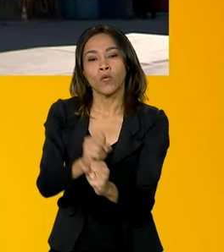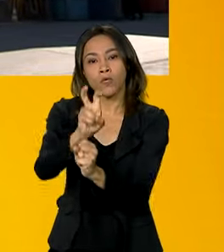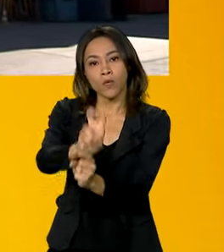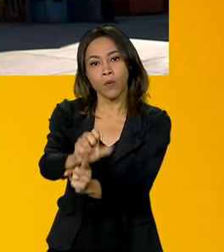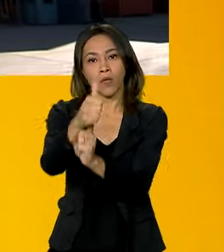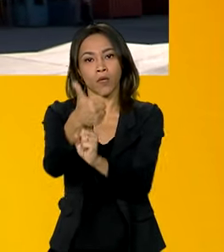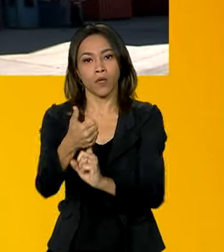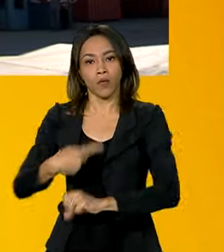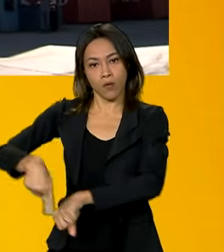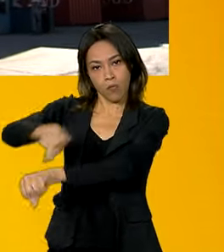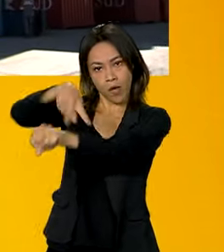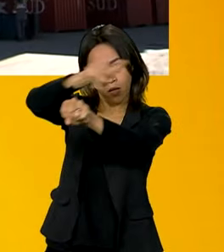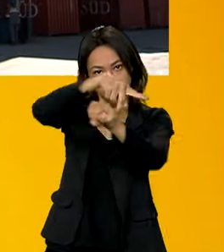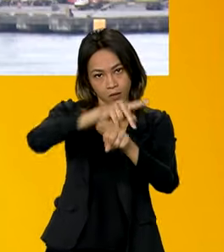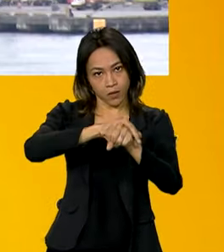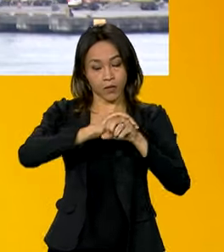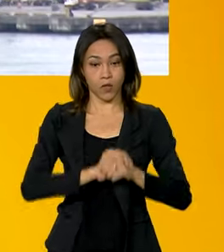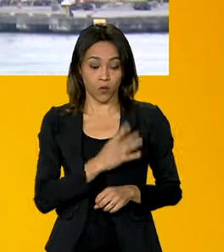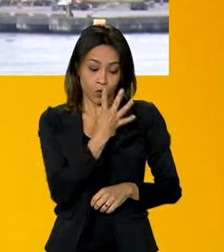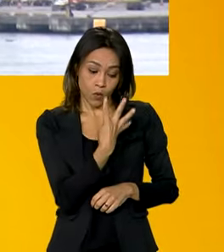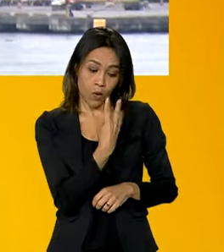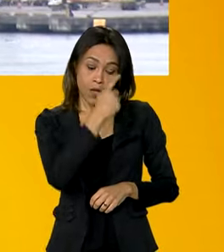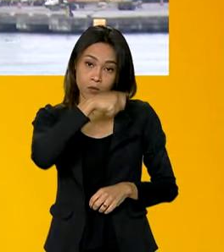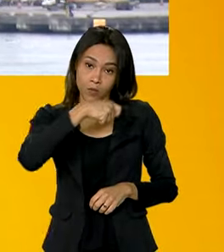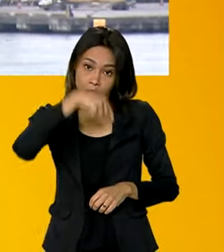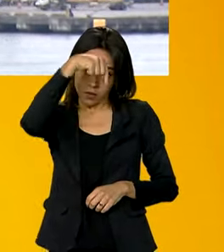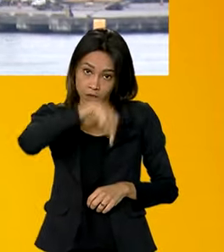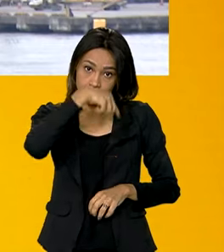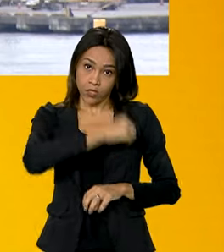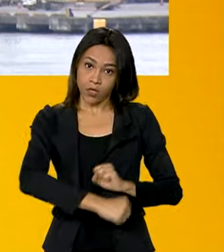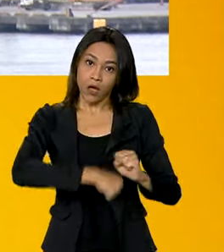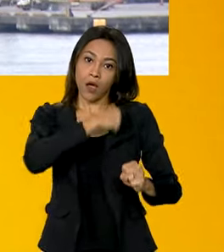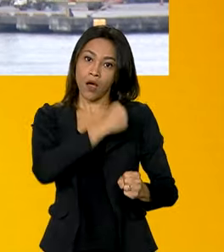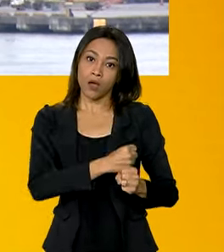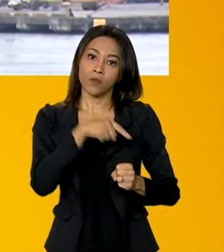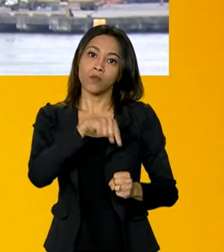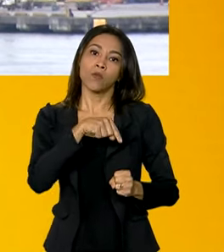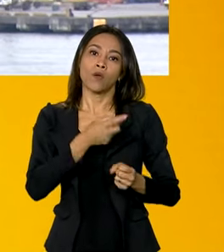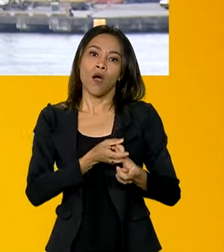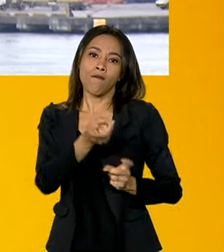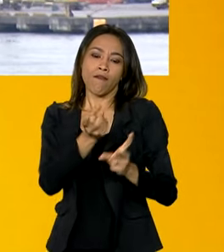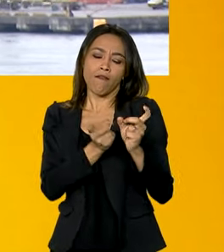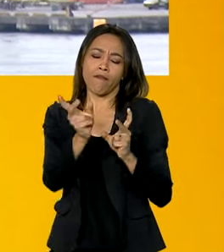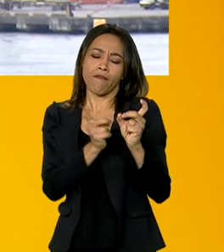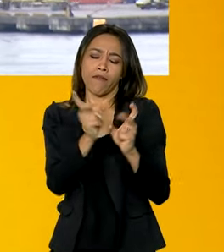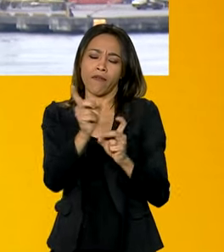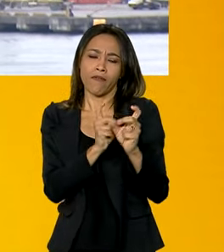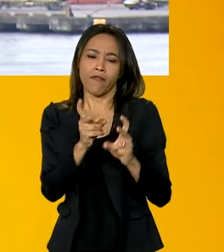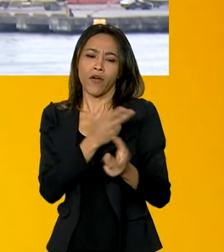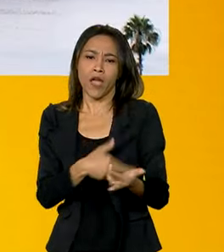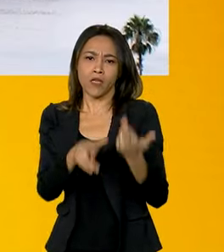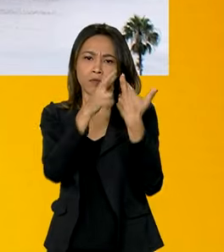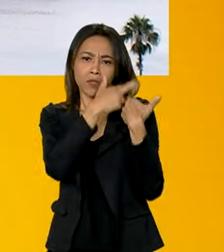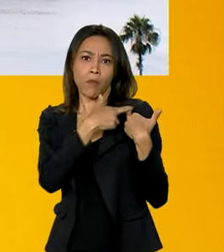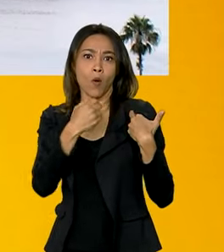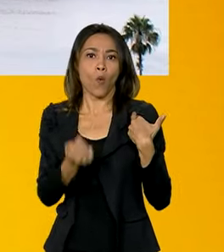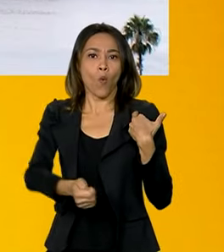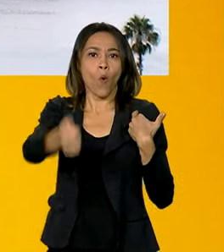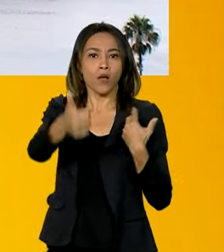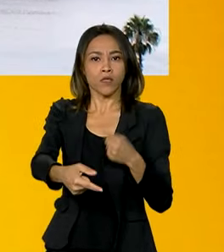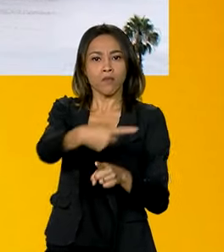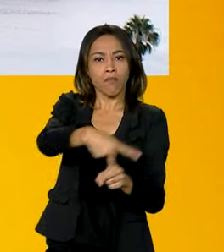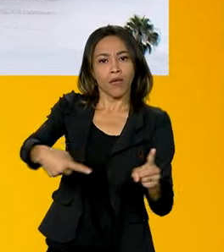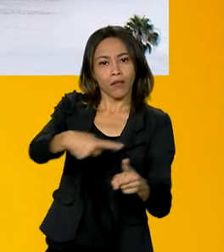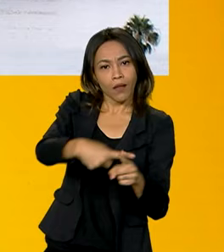agronegócio, nos quatro primeiros meses deste ano, foi responsável por quase metade de todas as